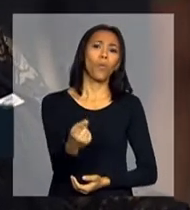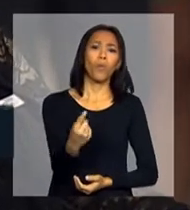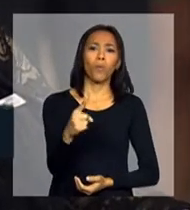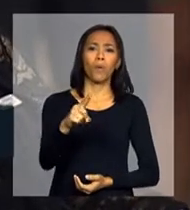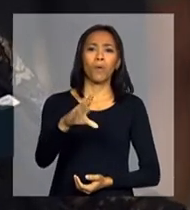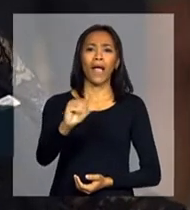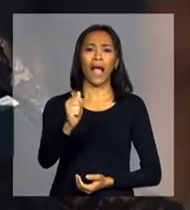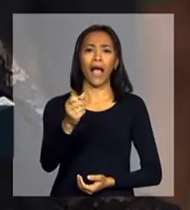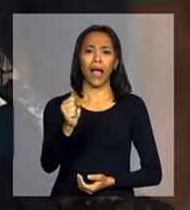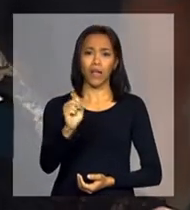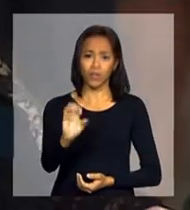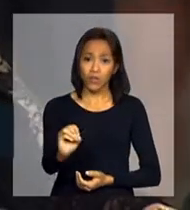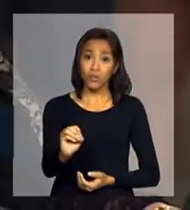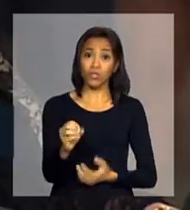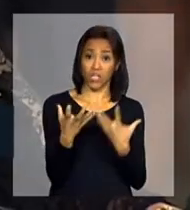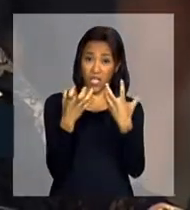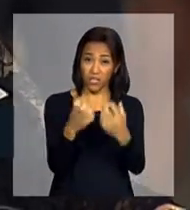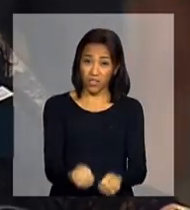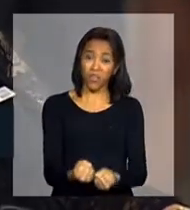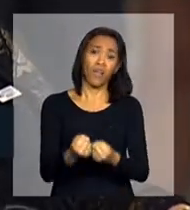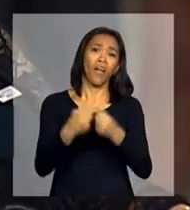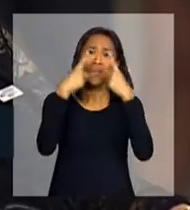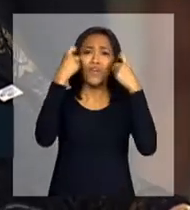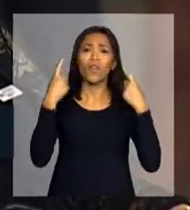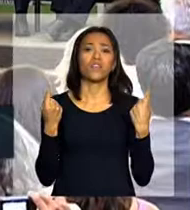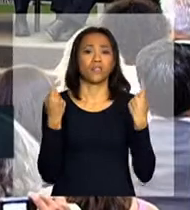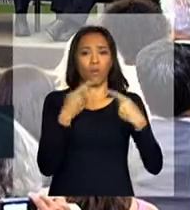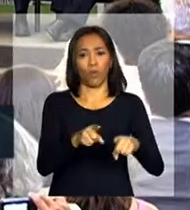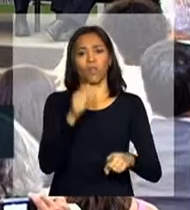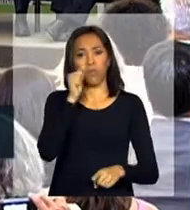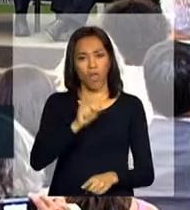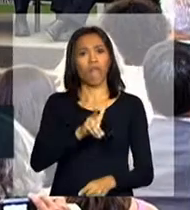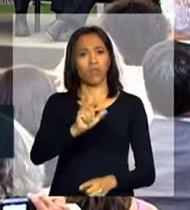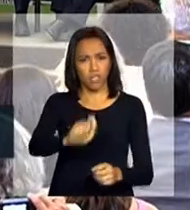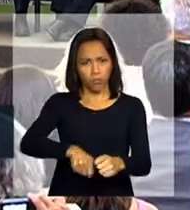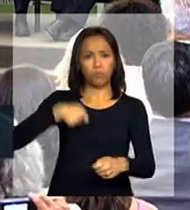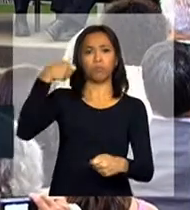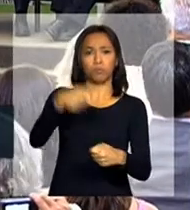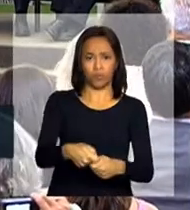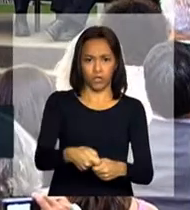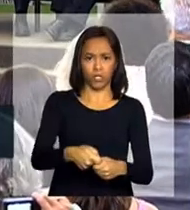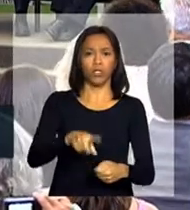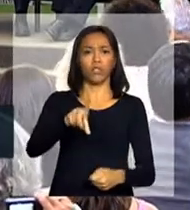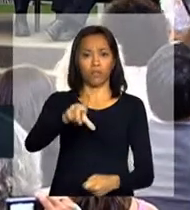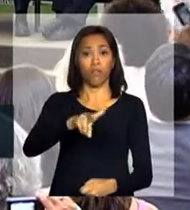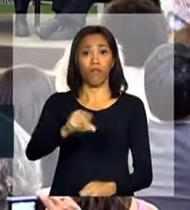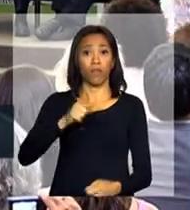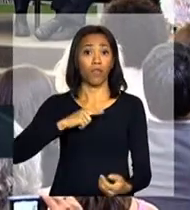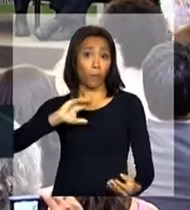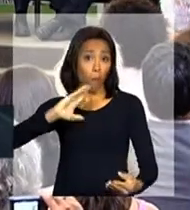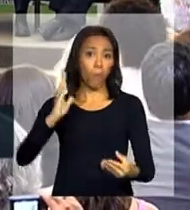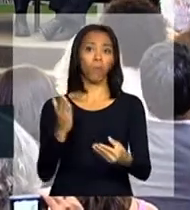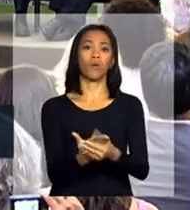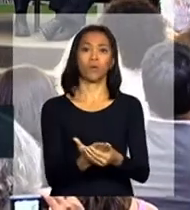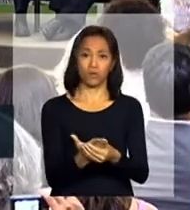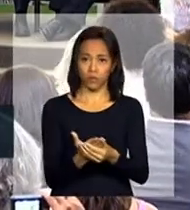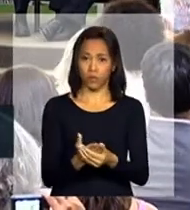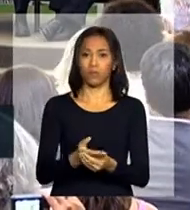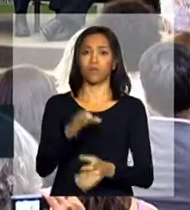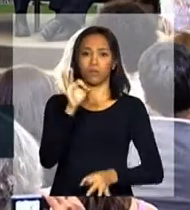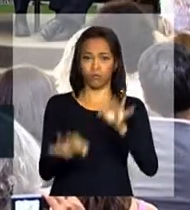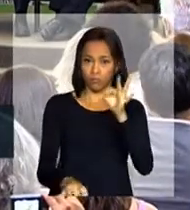conivência à violência contra a mulher, será penalizado, terá processo, resultará